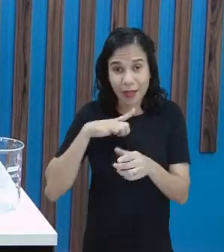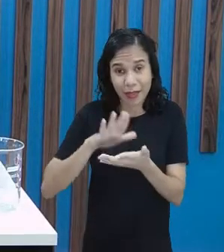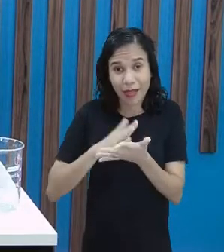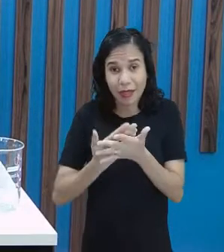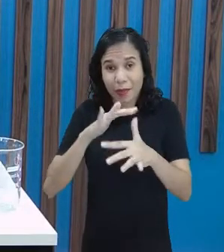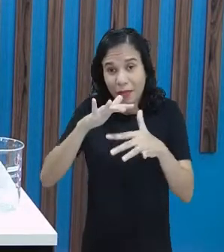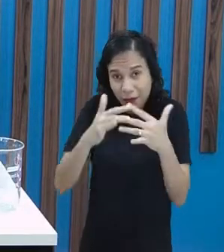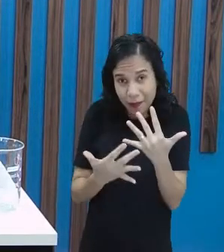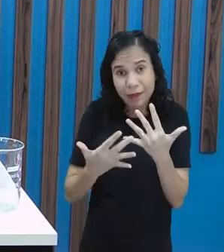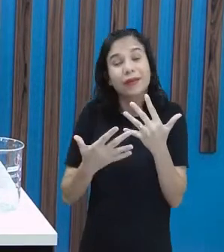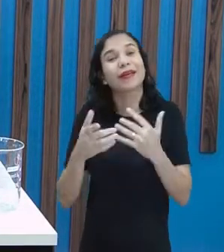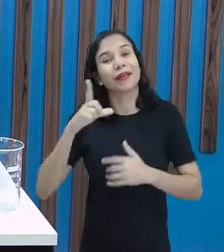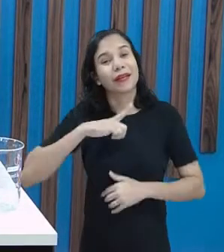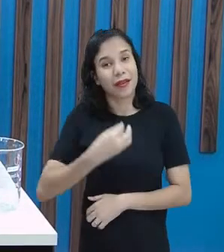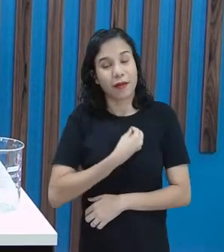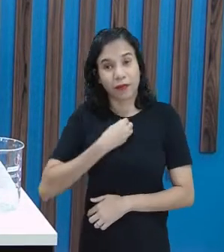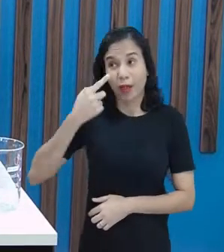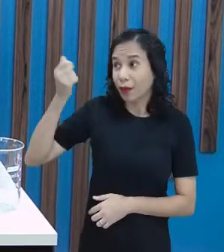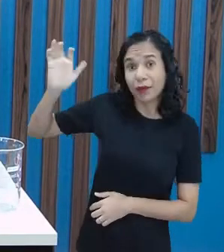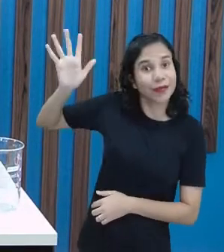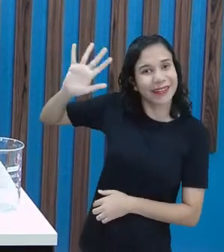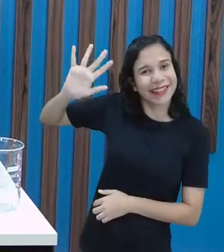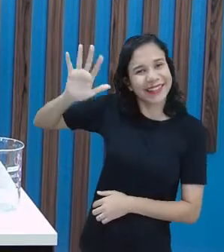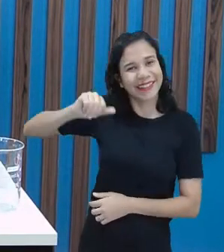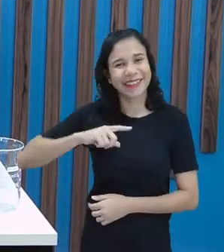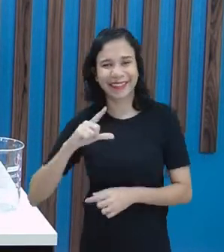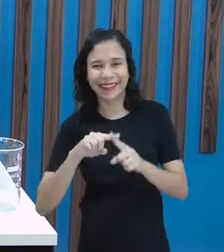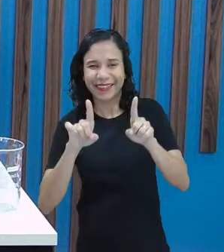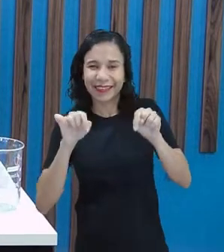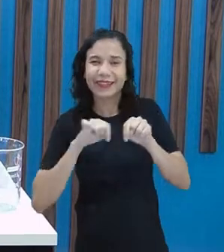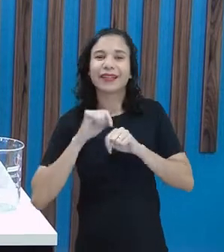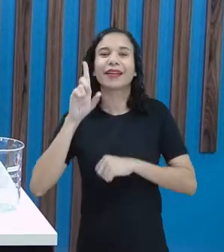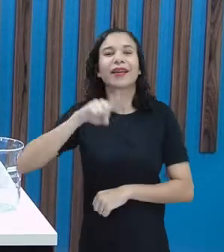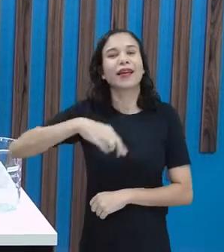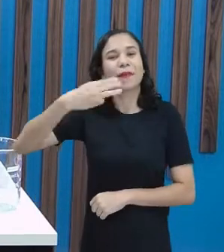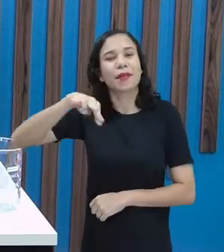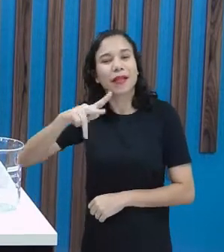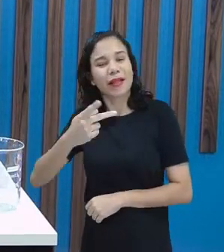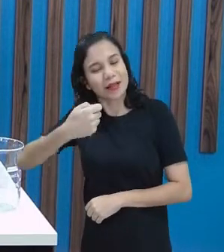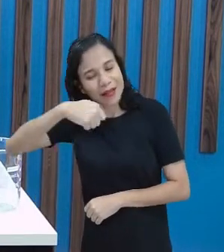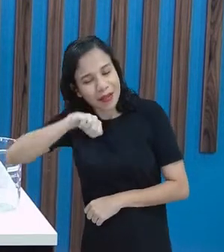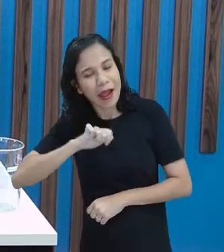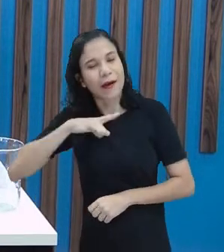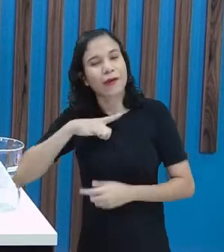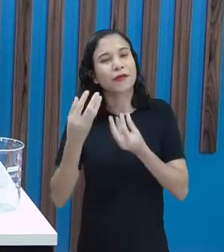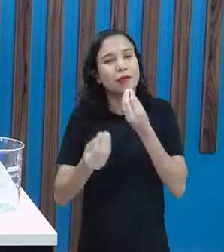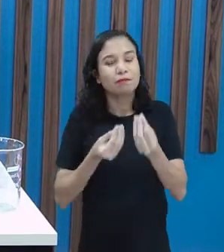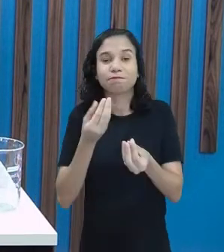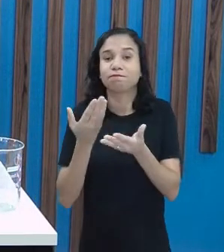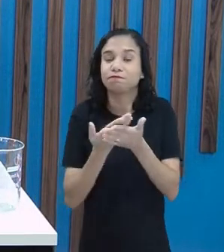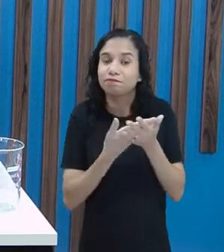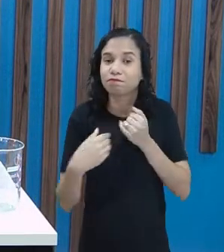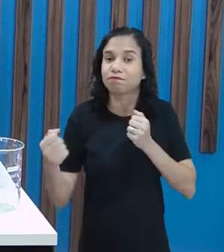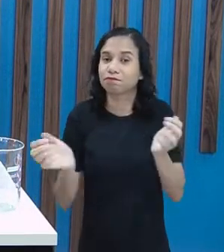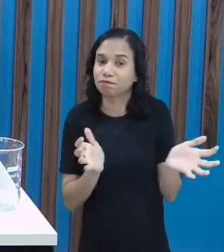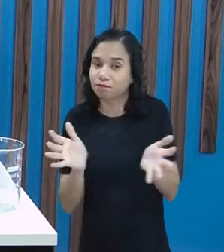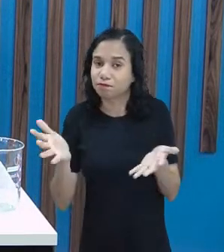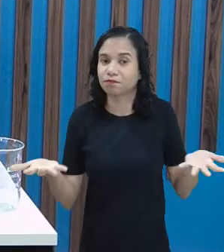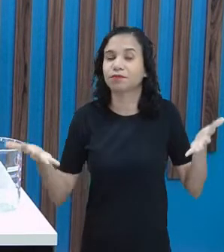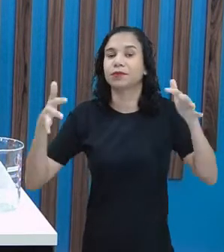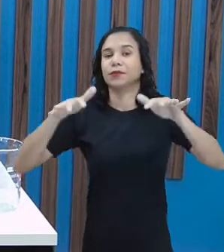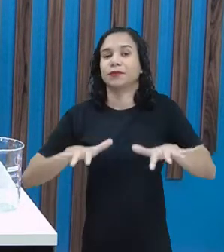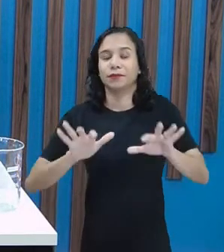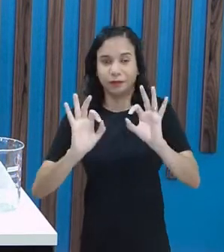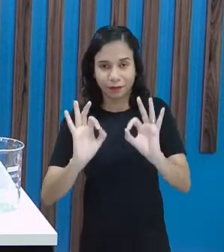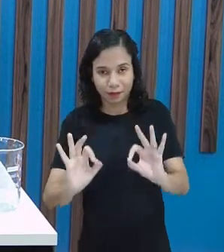nossa intérprete de Libras, que se encontra aqui no cantinho da tela, a Helena, fazendo aqui, né, nossa aula ser mais